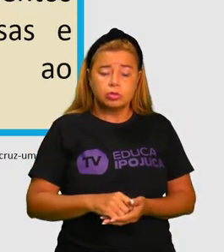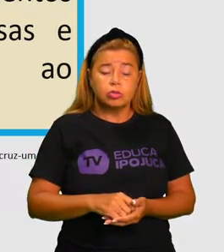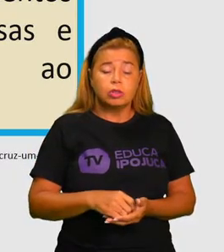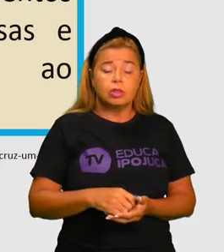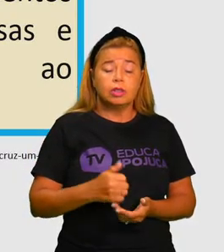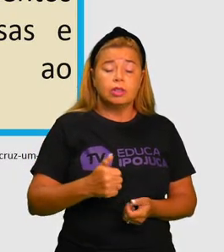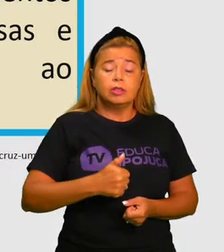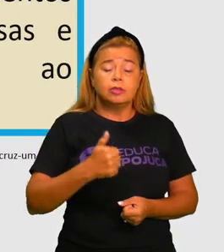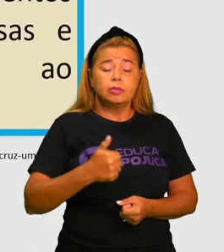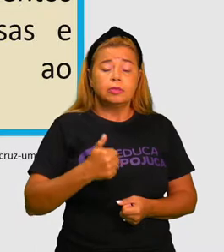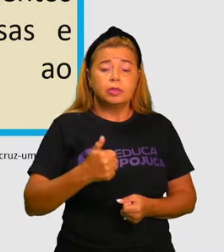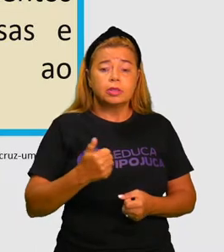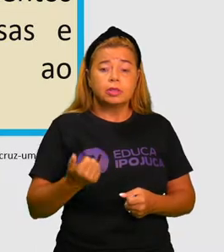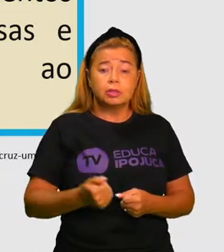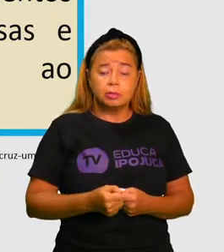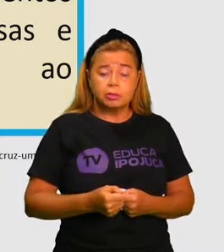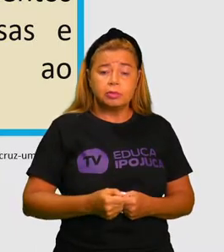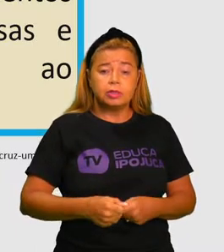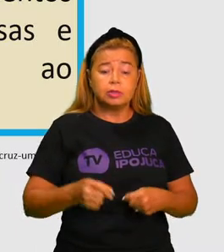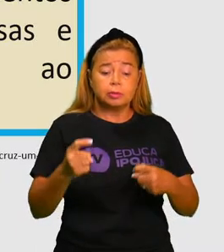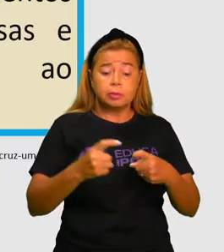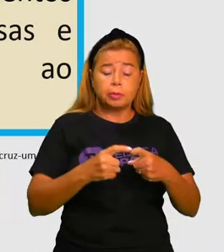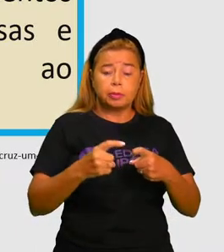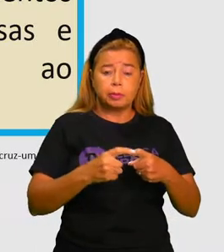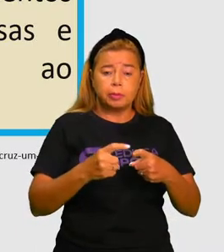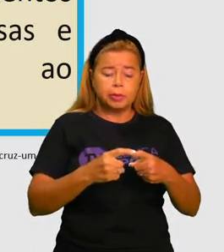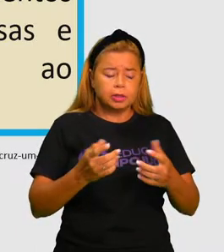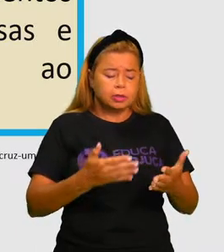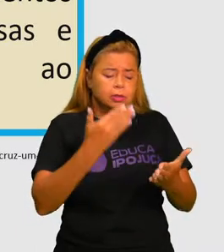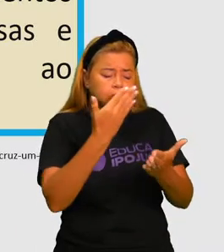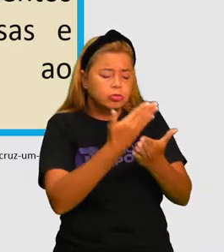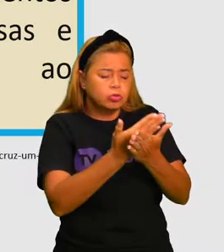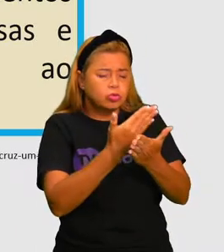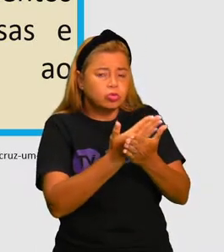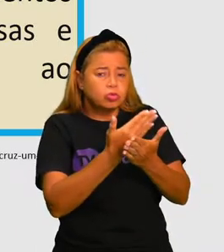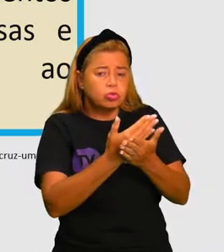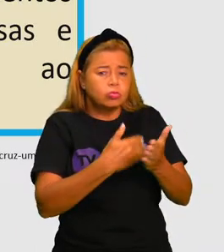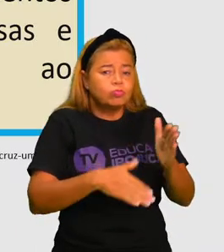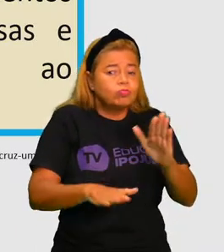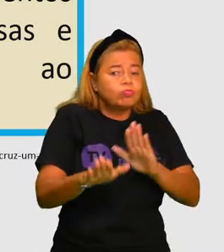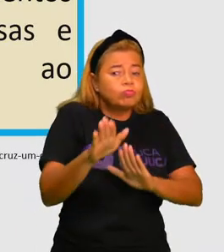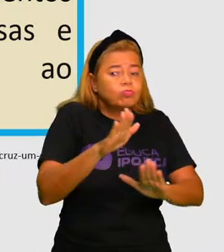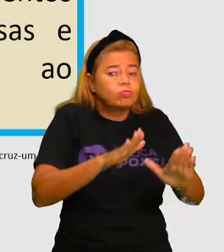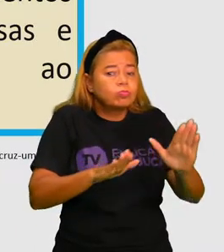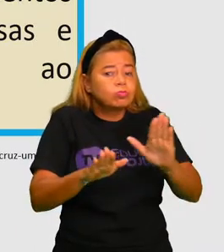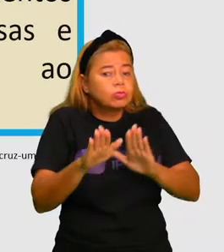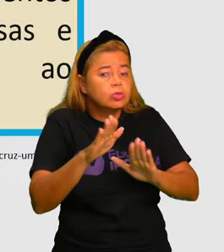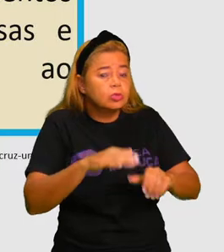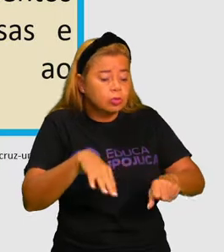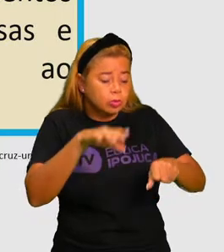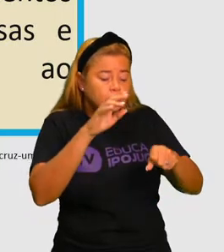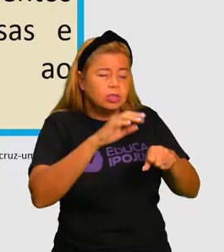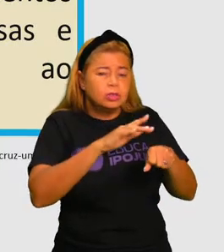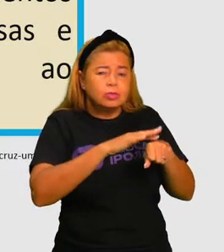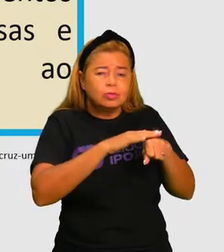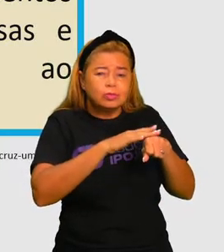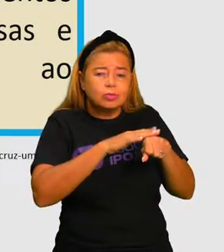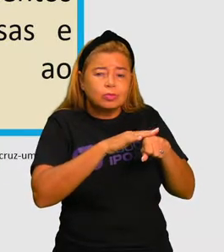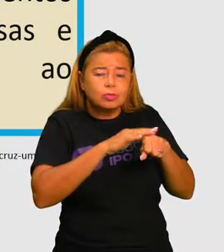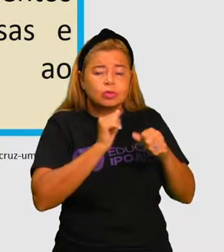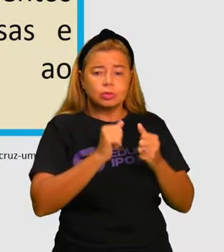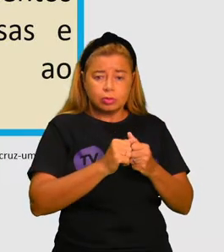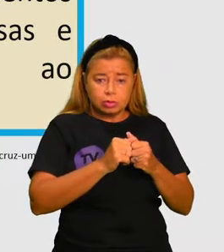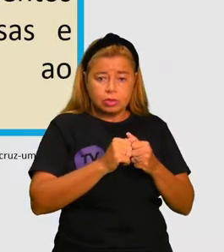O médico foi pioneiro no estudo e na prevenção de doenças tropicais e inaugurou a pesquisa